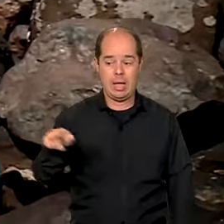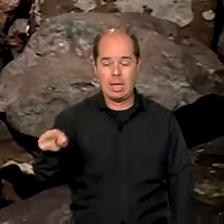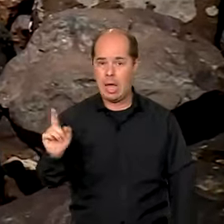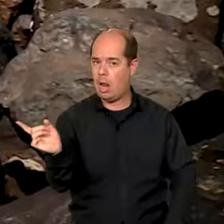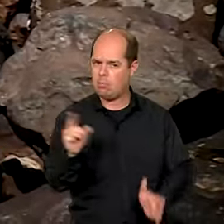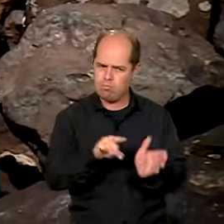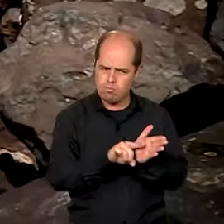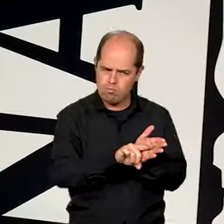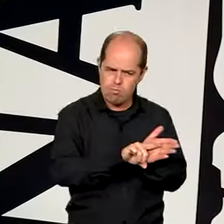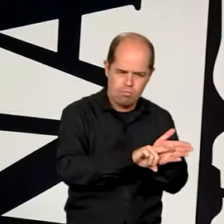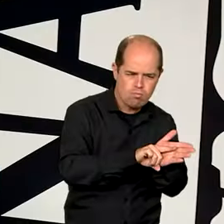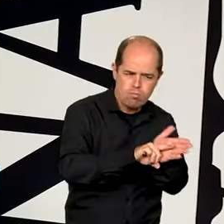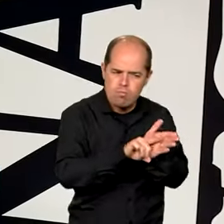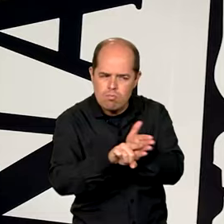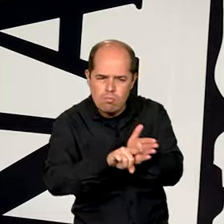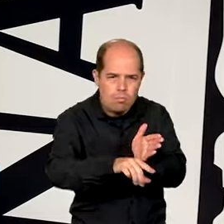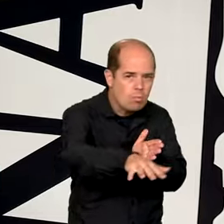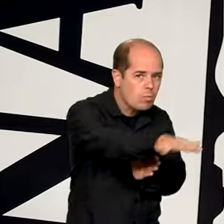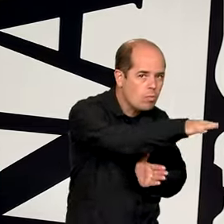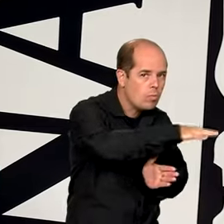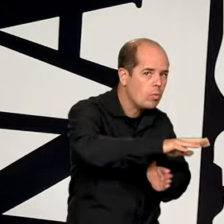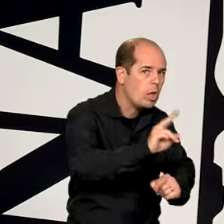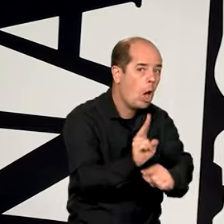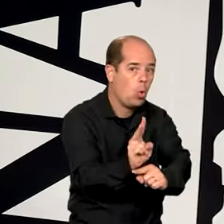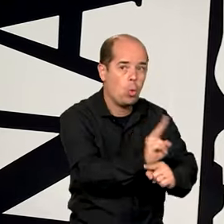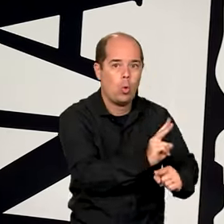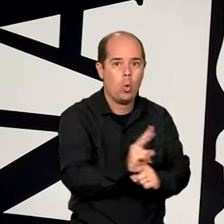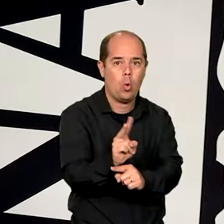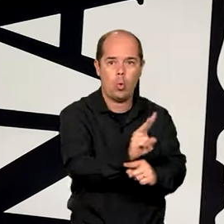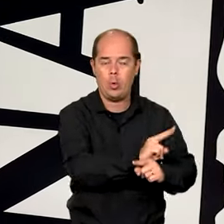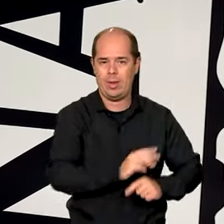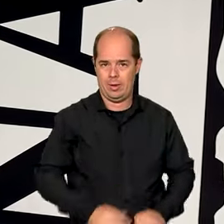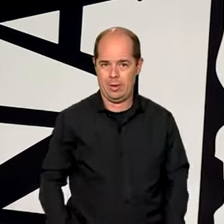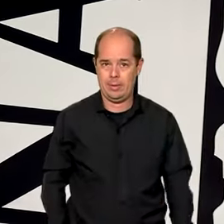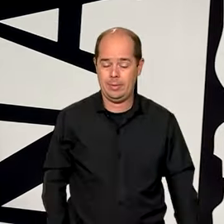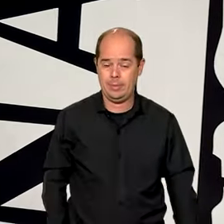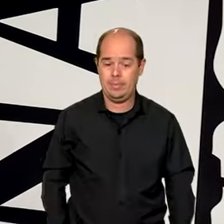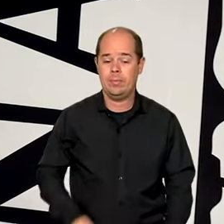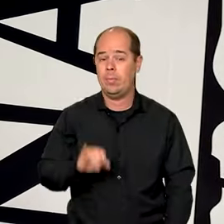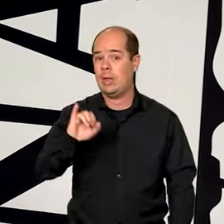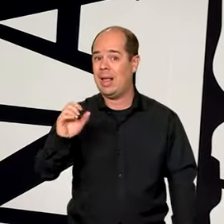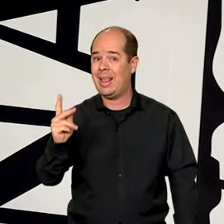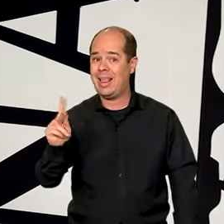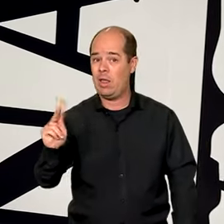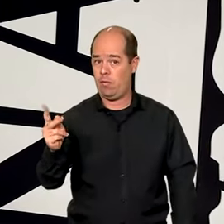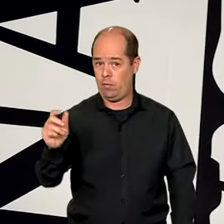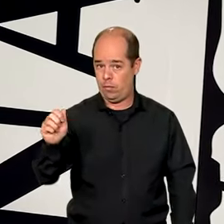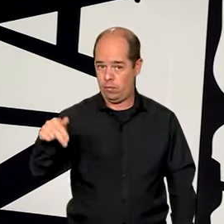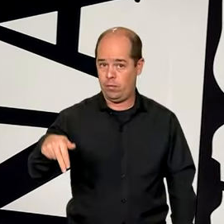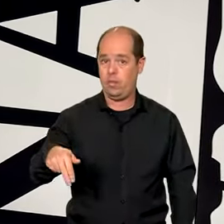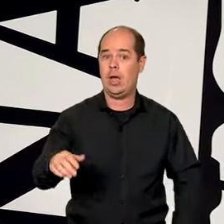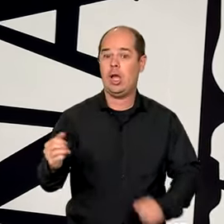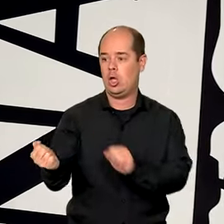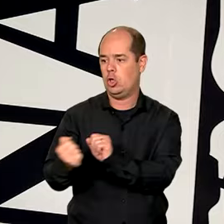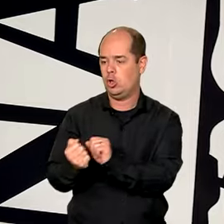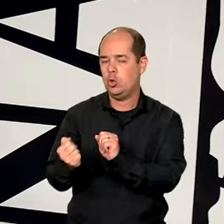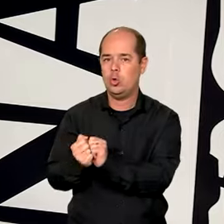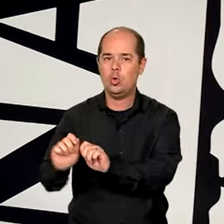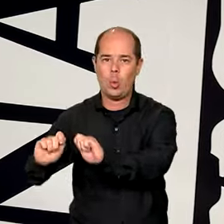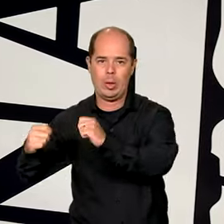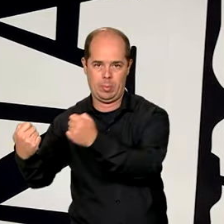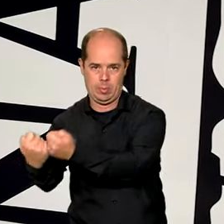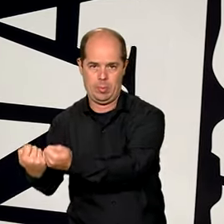fiscalização na área. O IFAM está enveredando esforços, junto com instituições parceiras, para ações de vistoria,